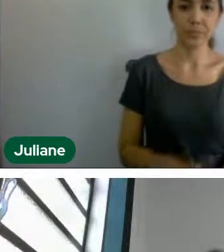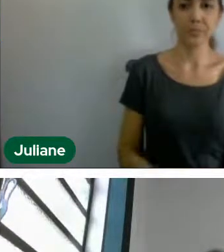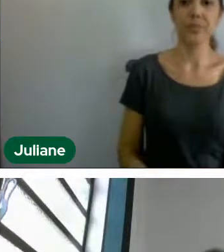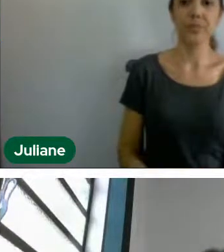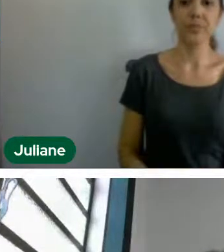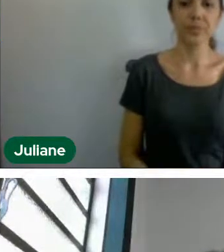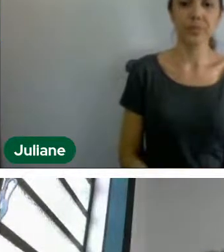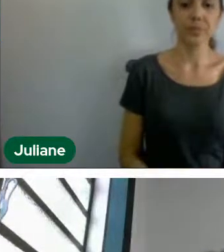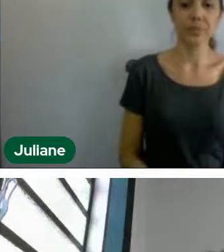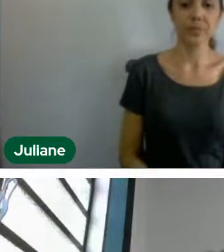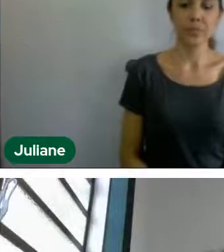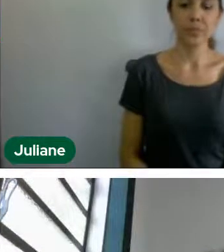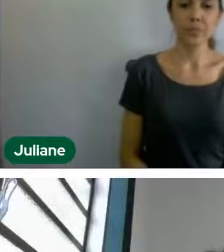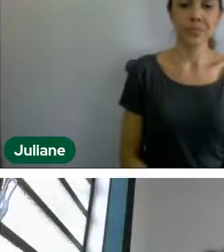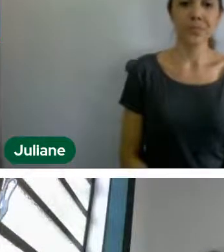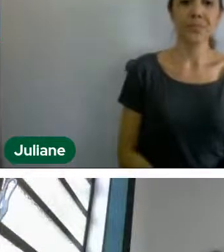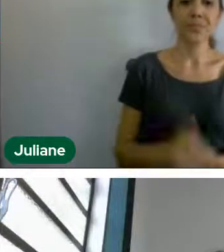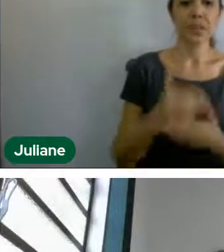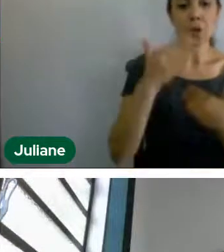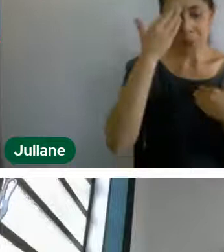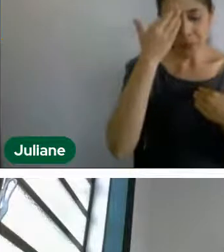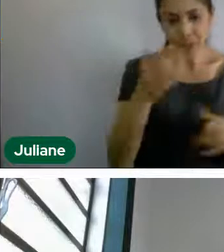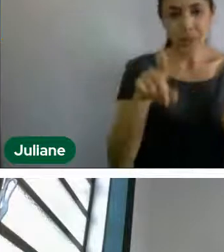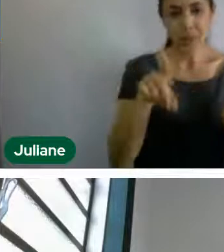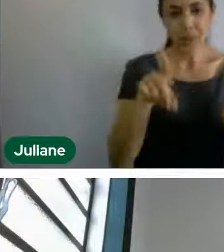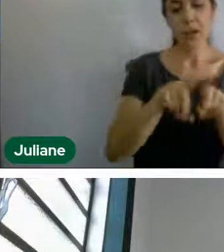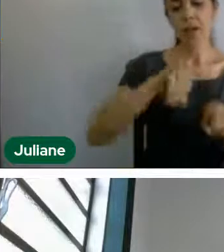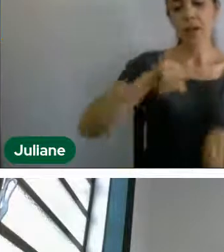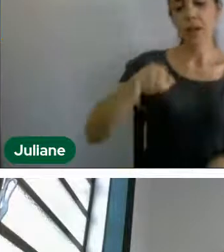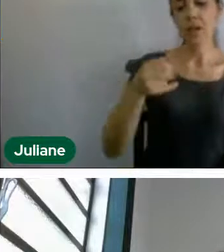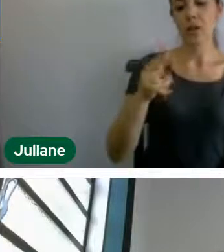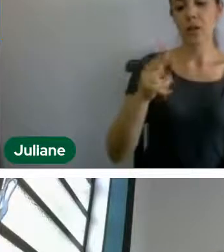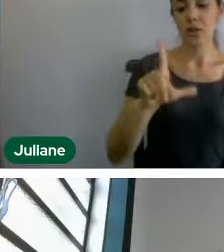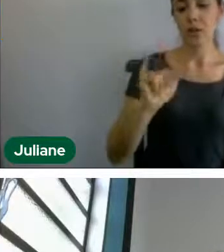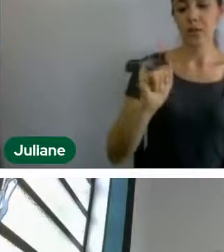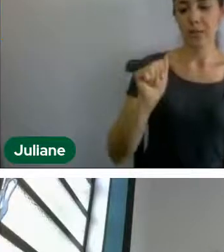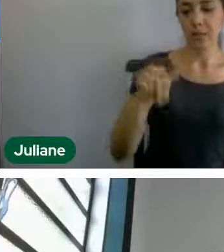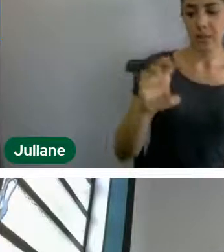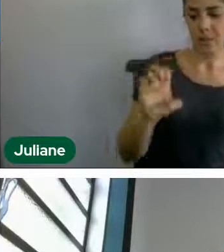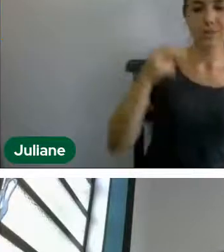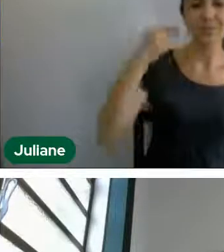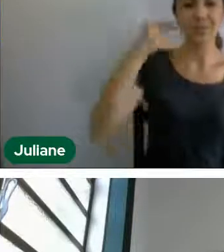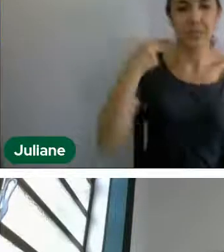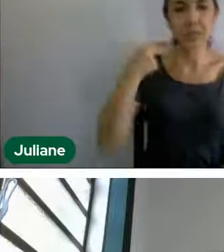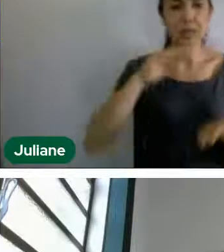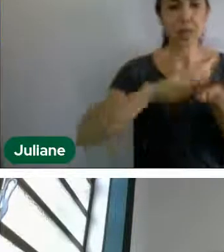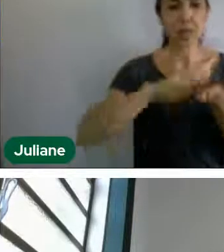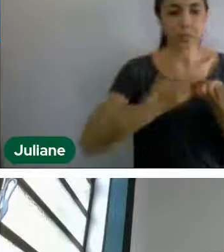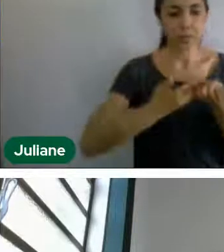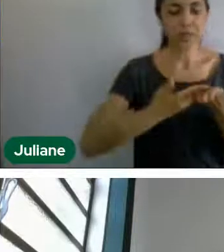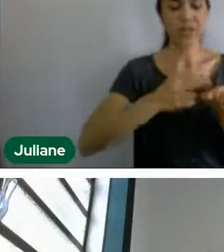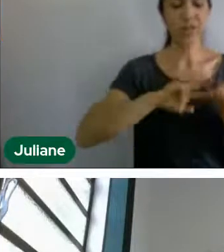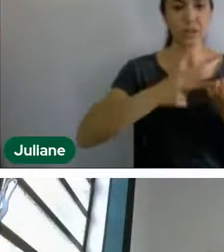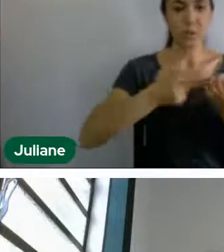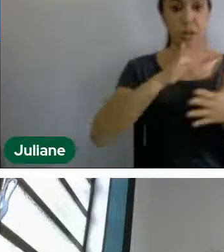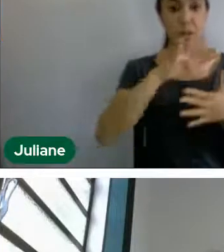E, obrigada, Juliane, agradecia a Juliane, perdão, mas muito obrigada aí